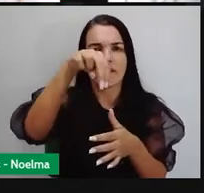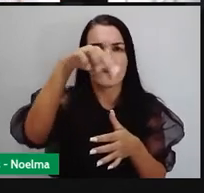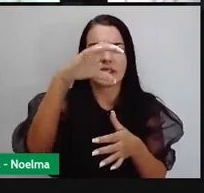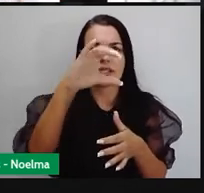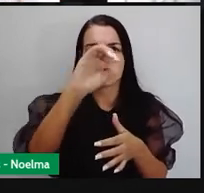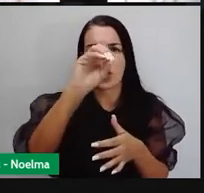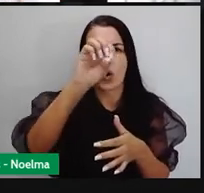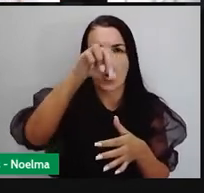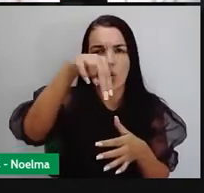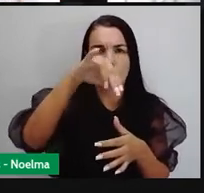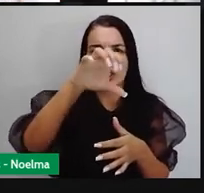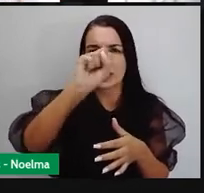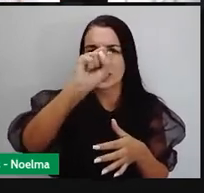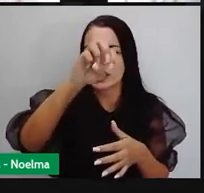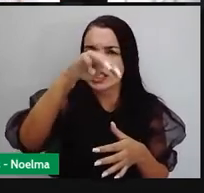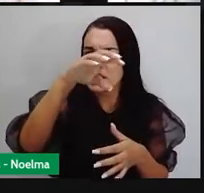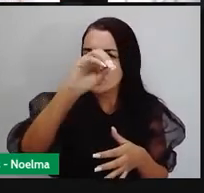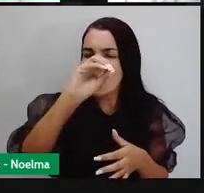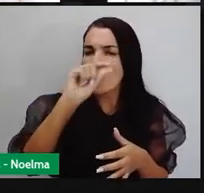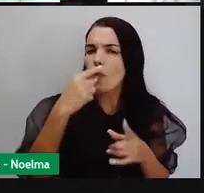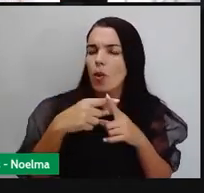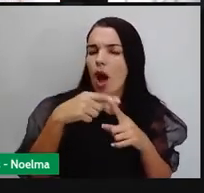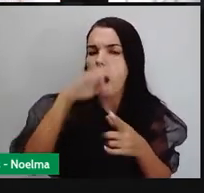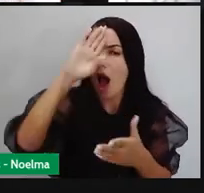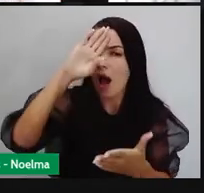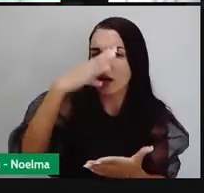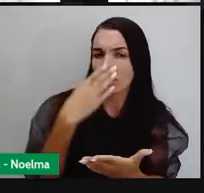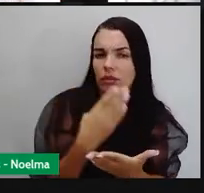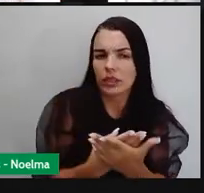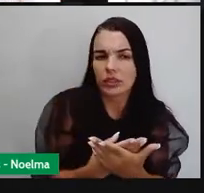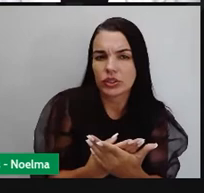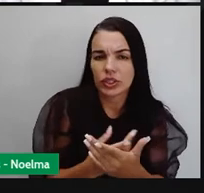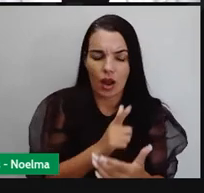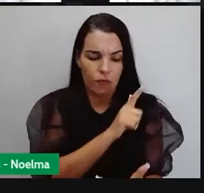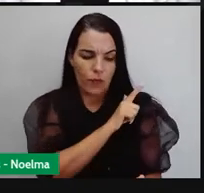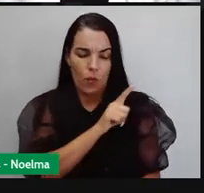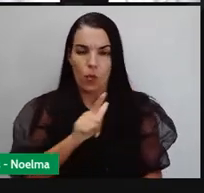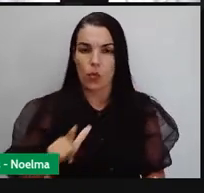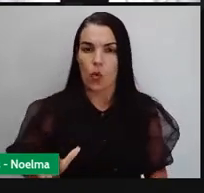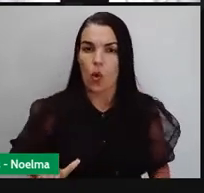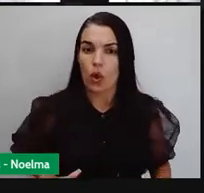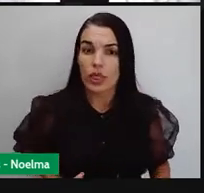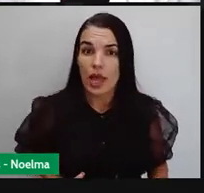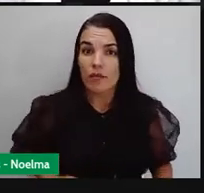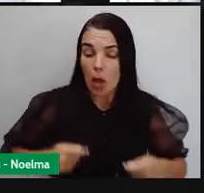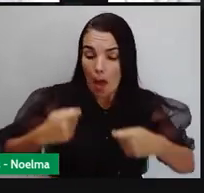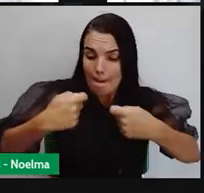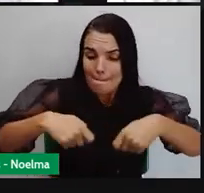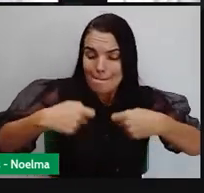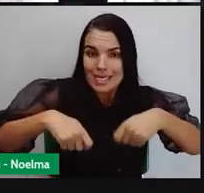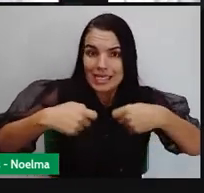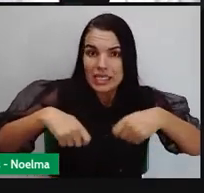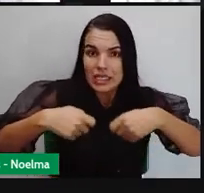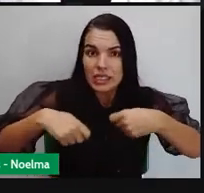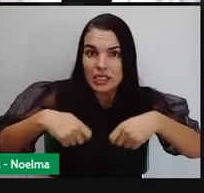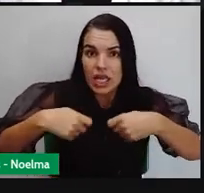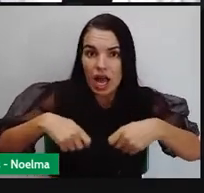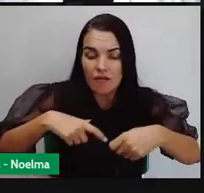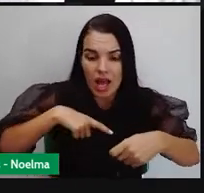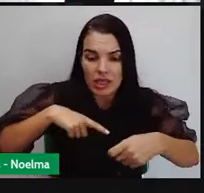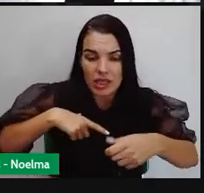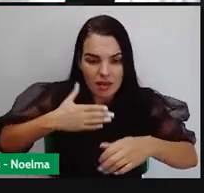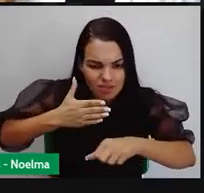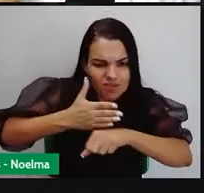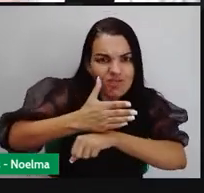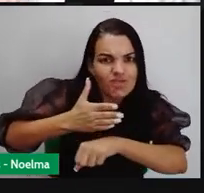mercantilistas acreditavam que o governo, ele deveria intervir, agir